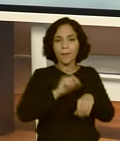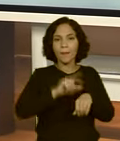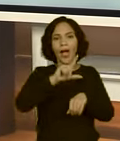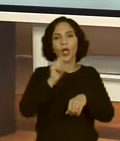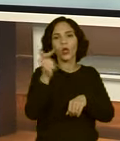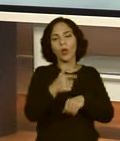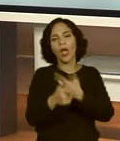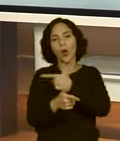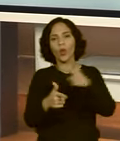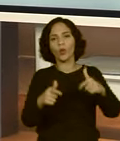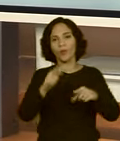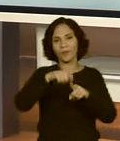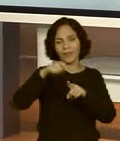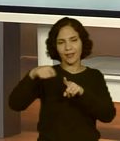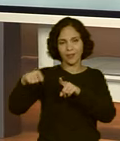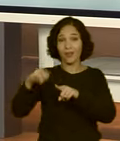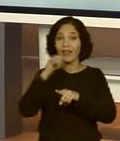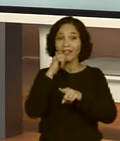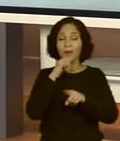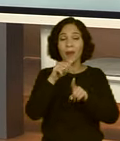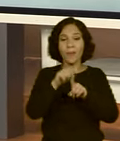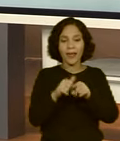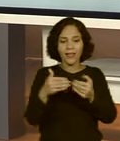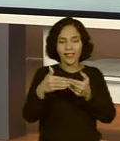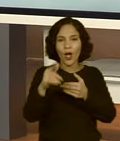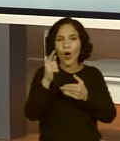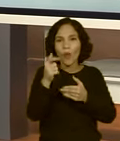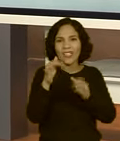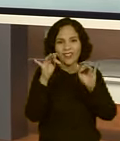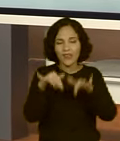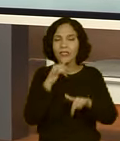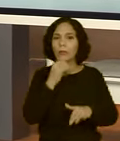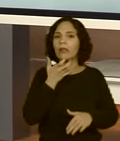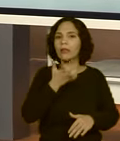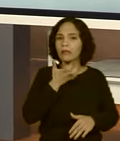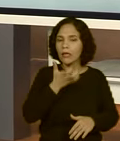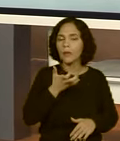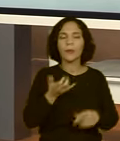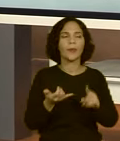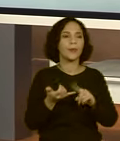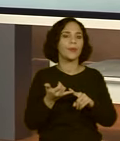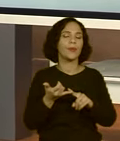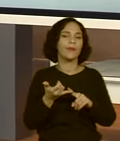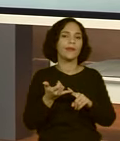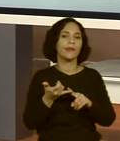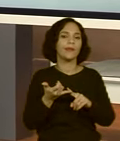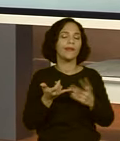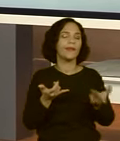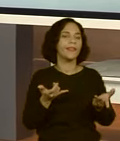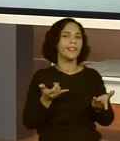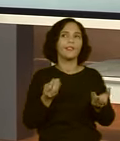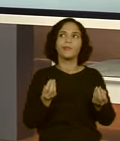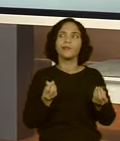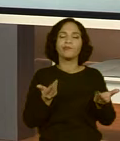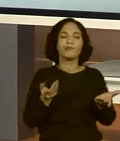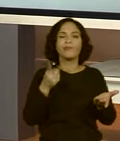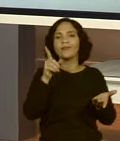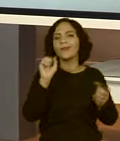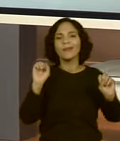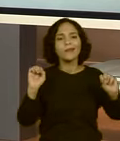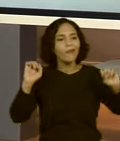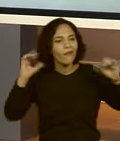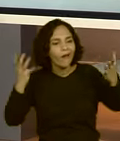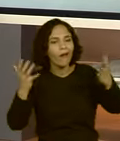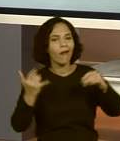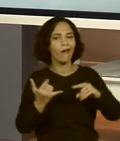épocas. Então, os meses de final de ano, né? Dezembro, por exemplo, que você faz